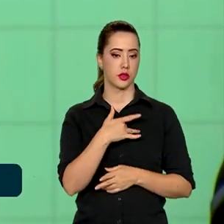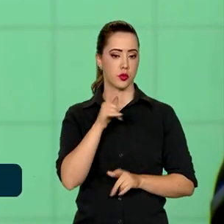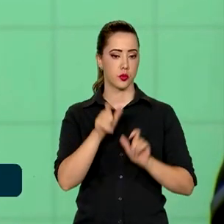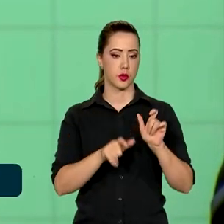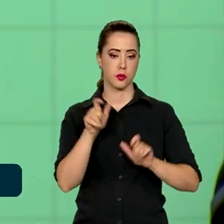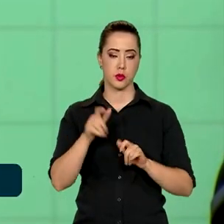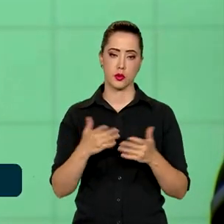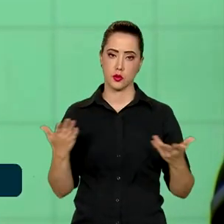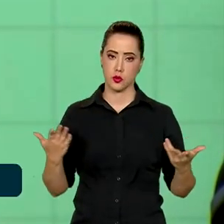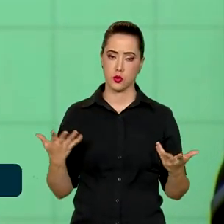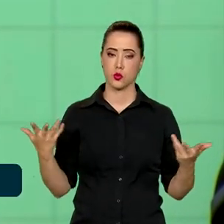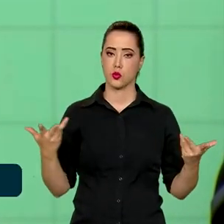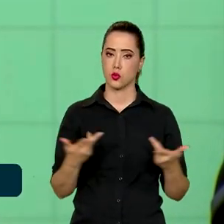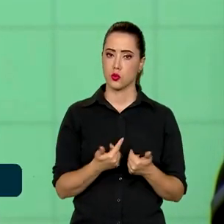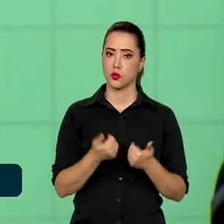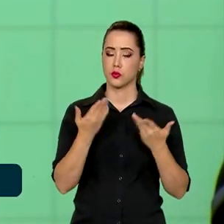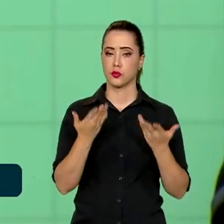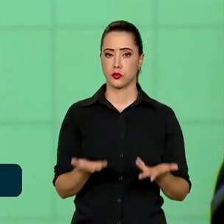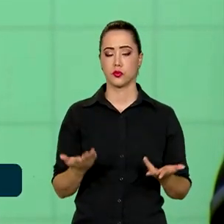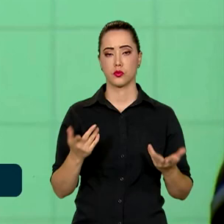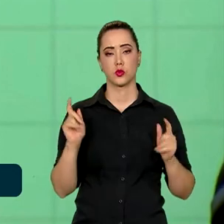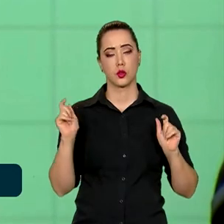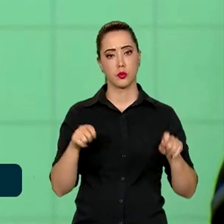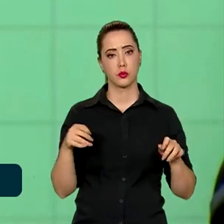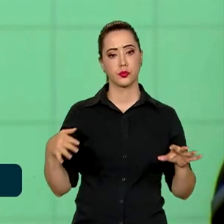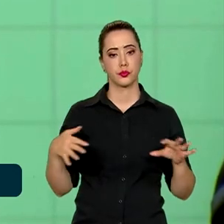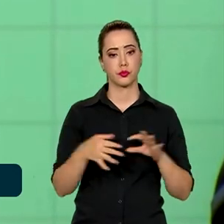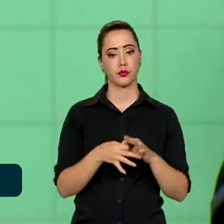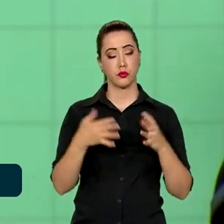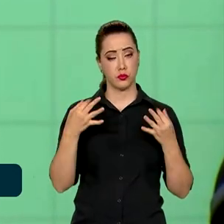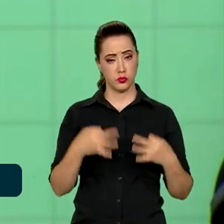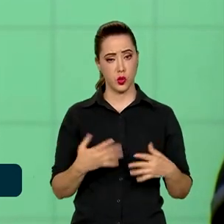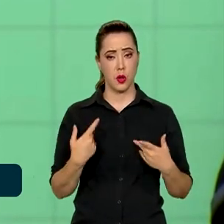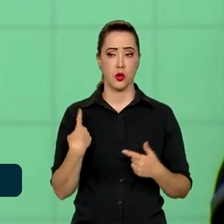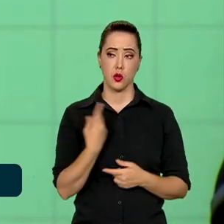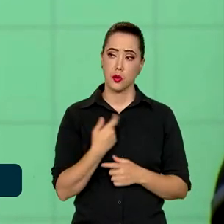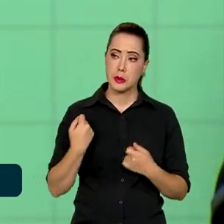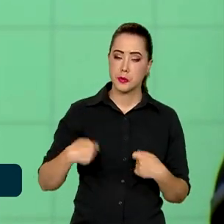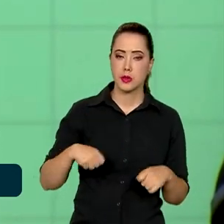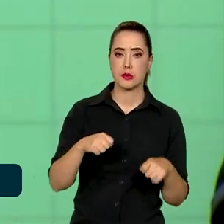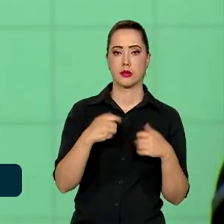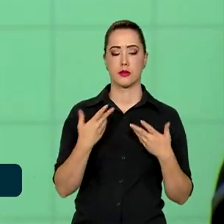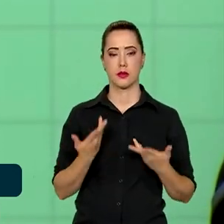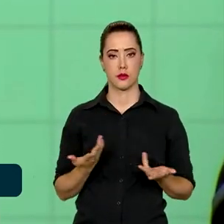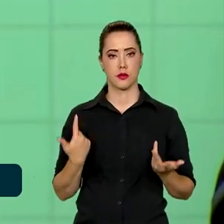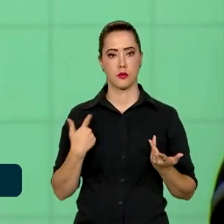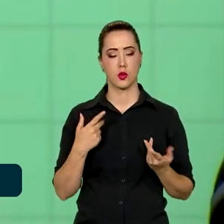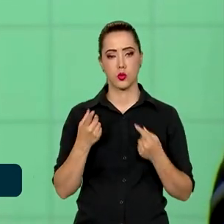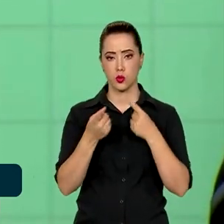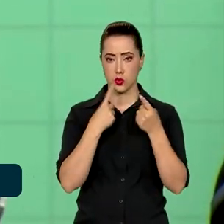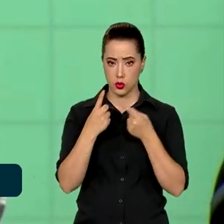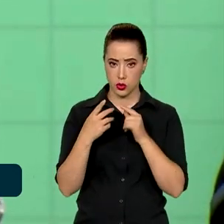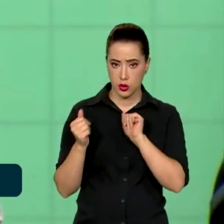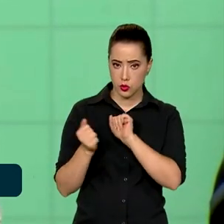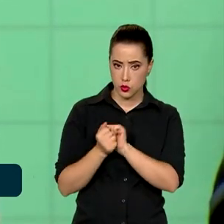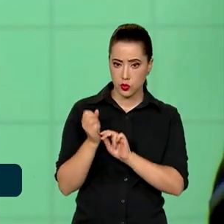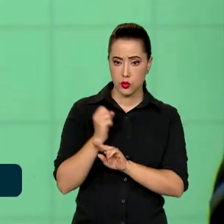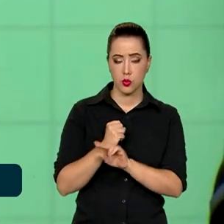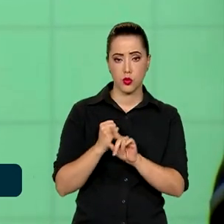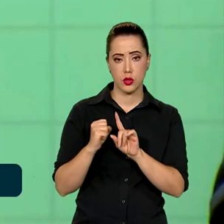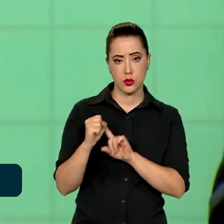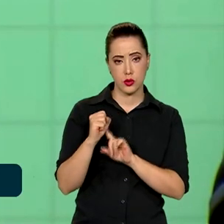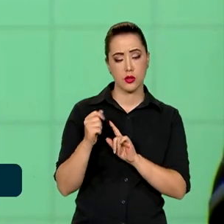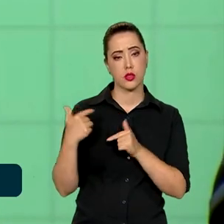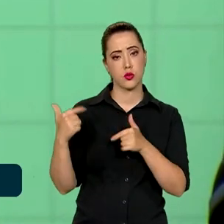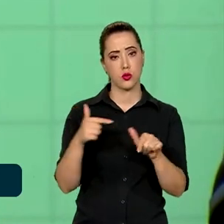todos, de qualidade, de forma integral. Para isso, precisamos muito do diálogo com a sociedade, do